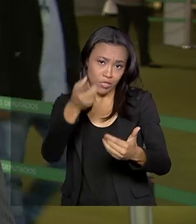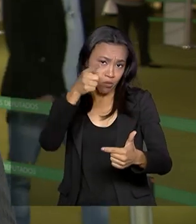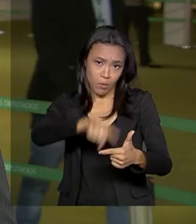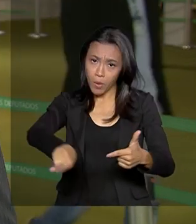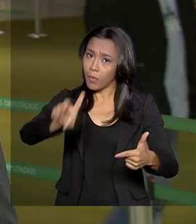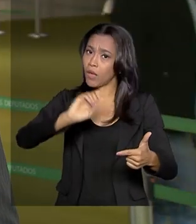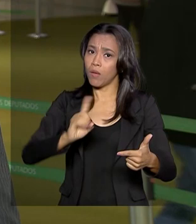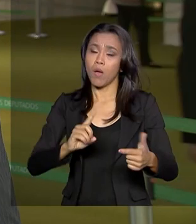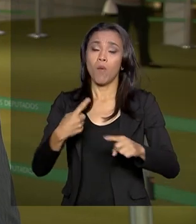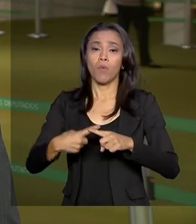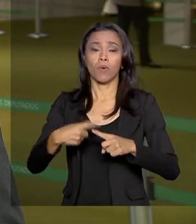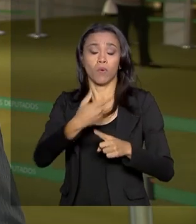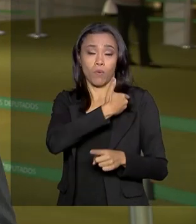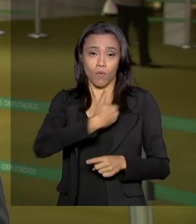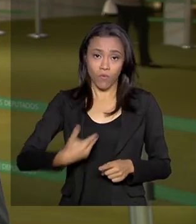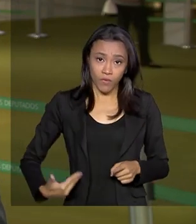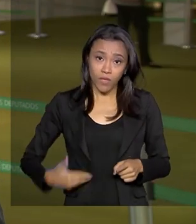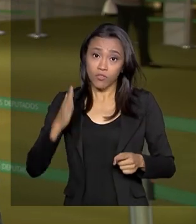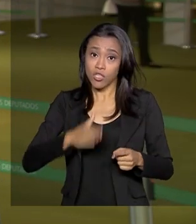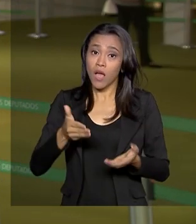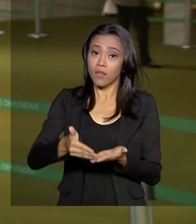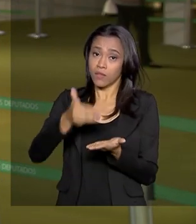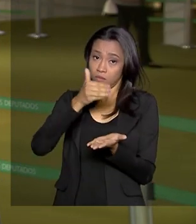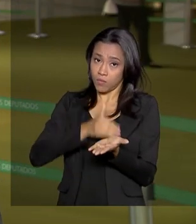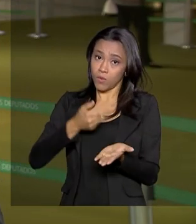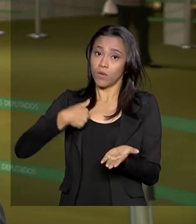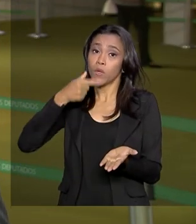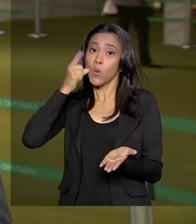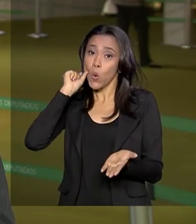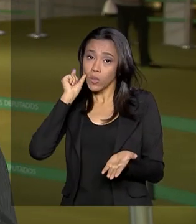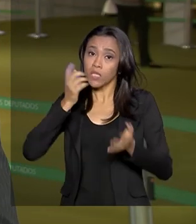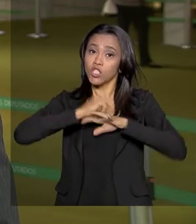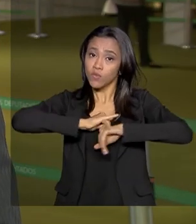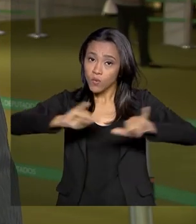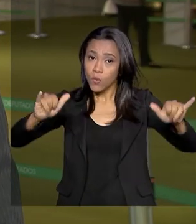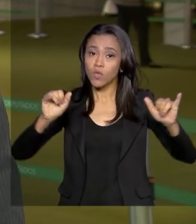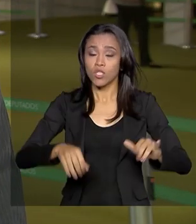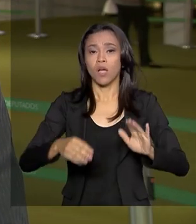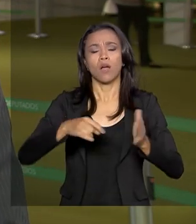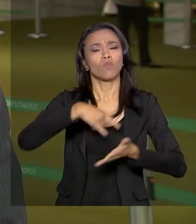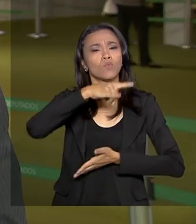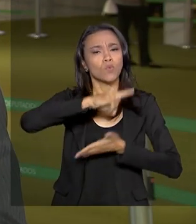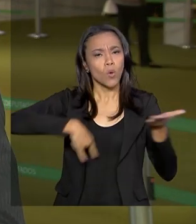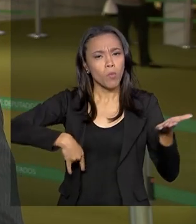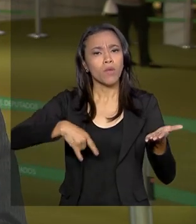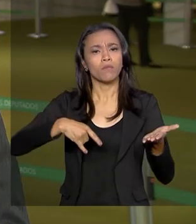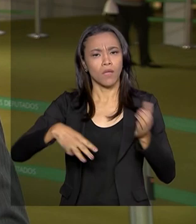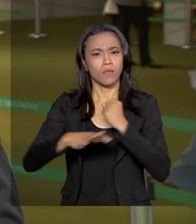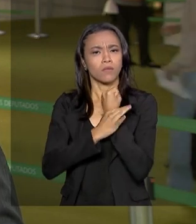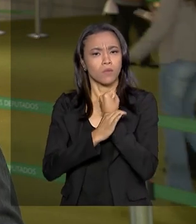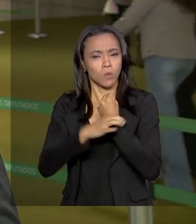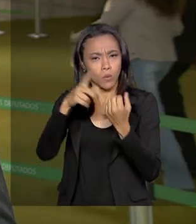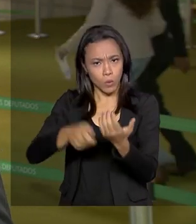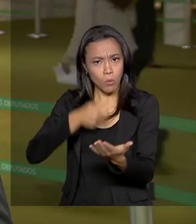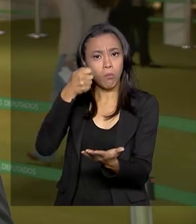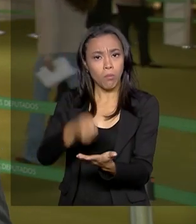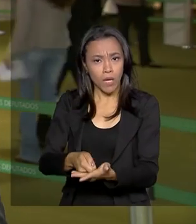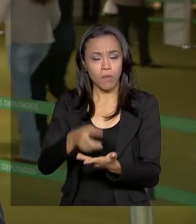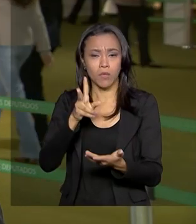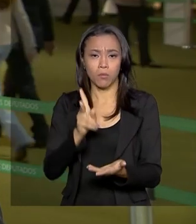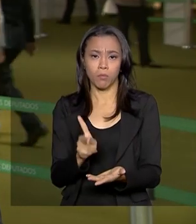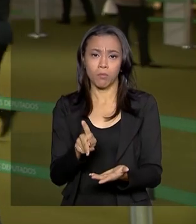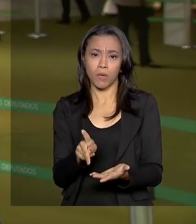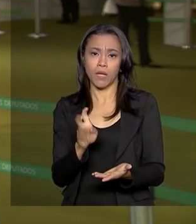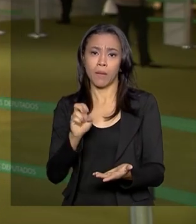já que o próprio governo se adiantou e ontem publicou uma portaria que garante o pagamento desse teto para a pensão